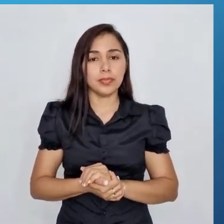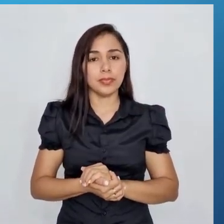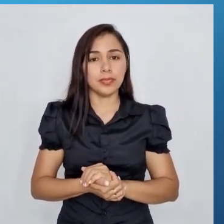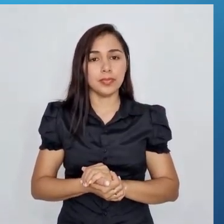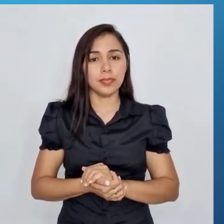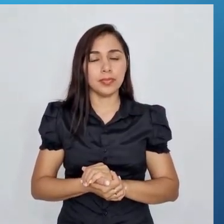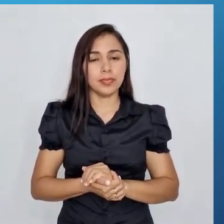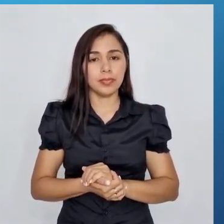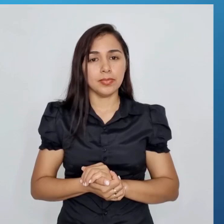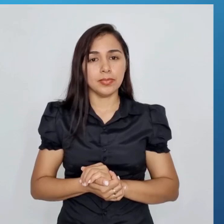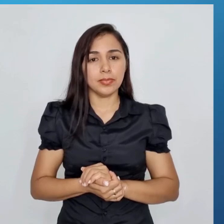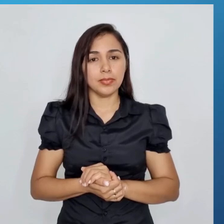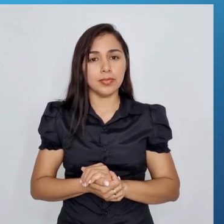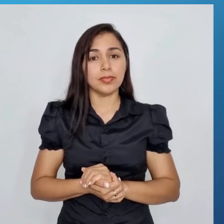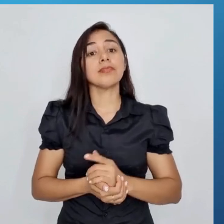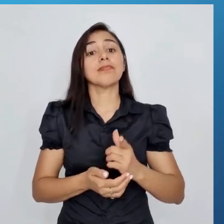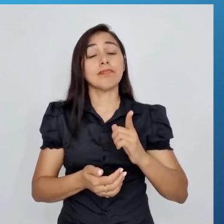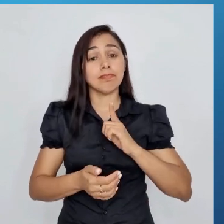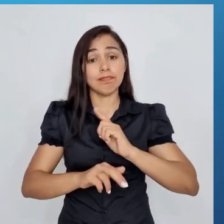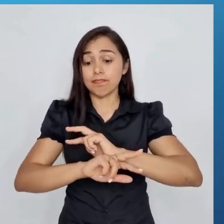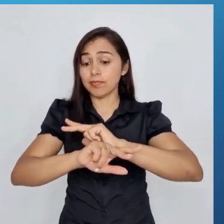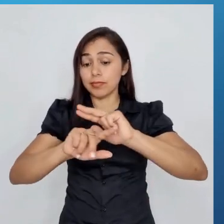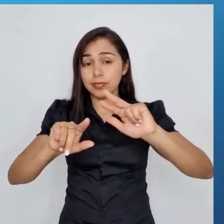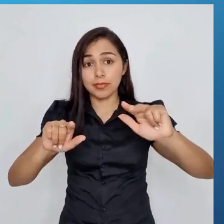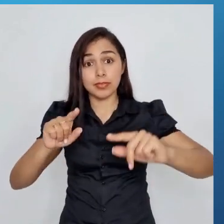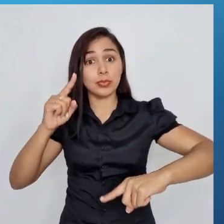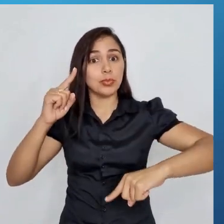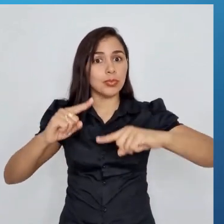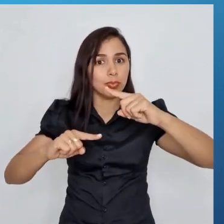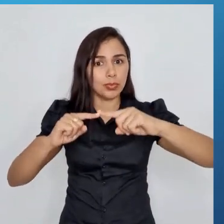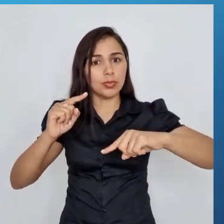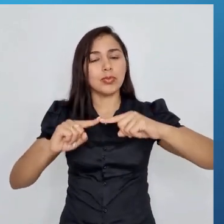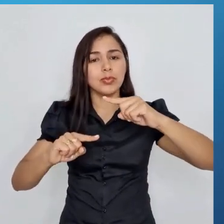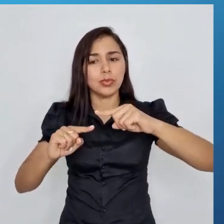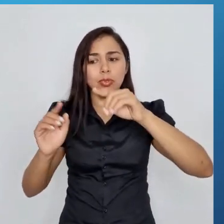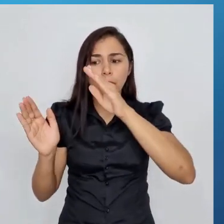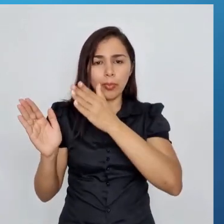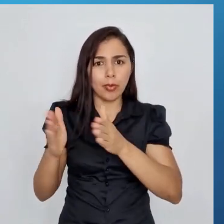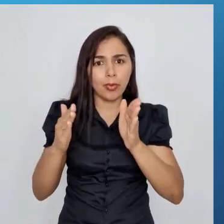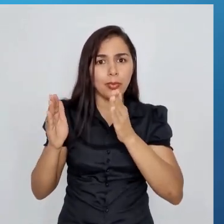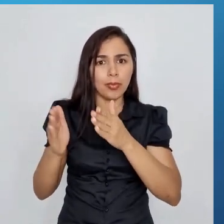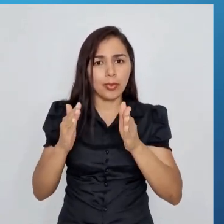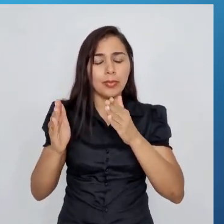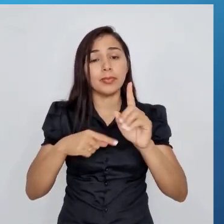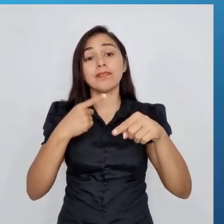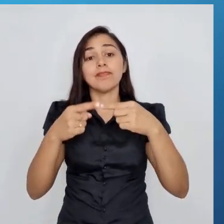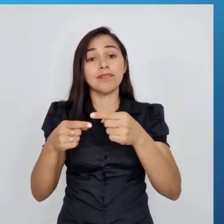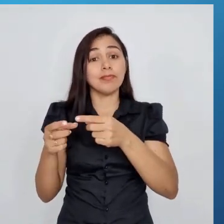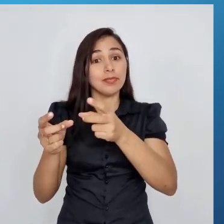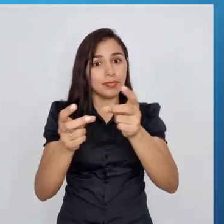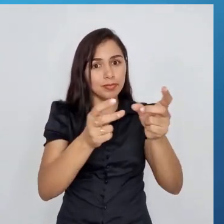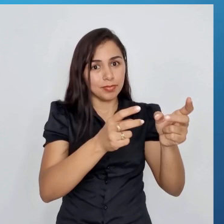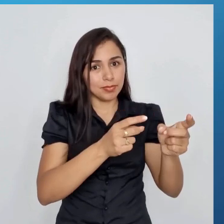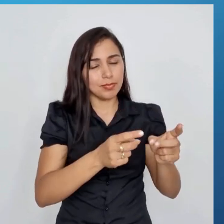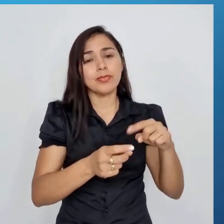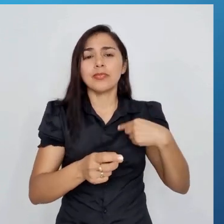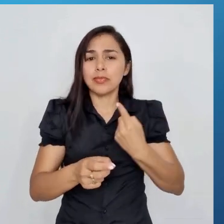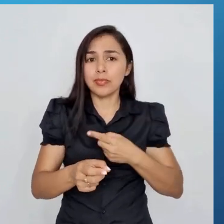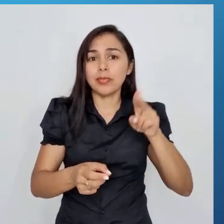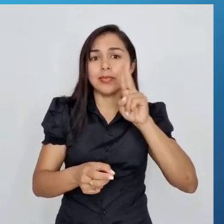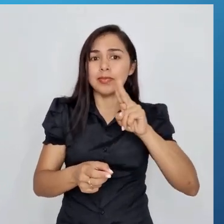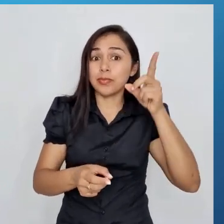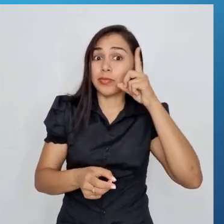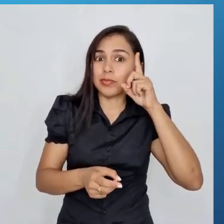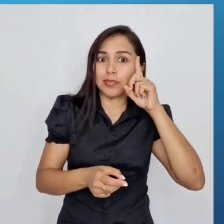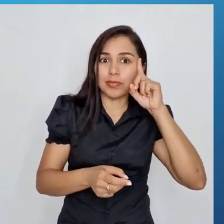muitos produtos que são consumidos diariamente nas nossas residências, que vêm das indústrias.